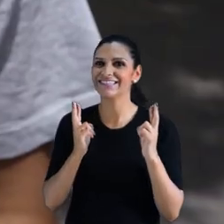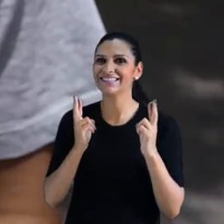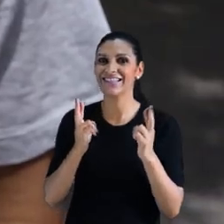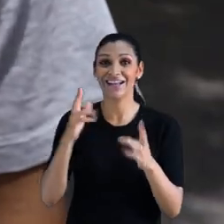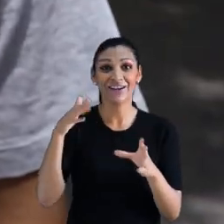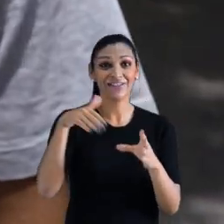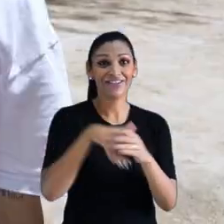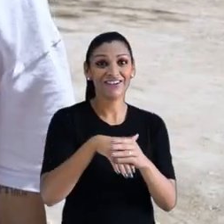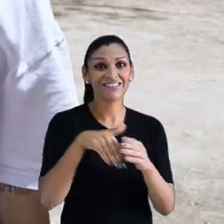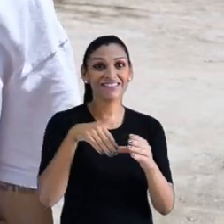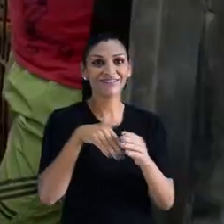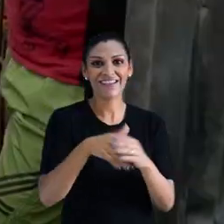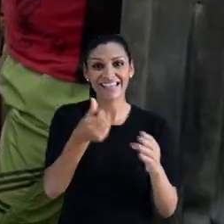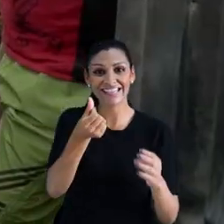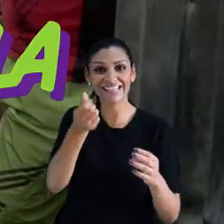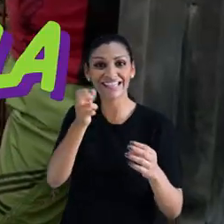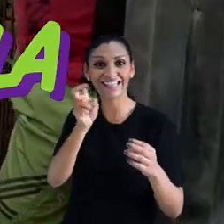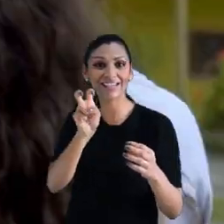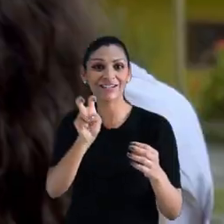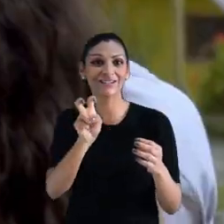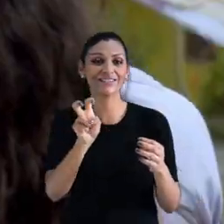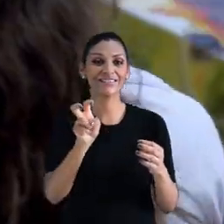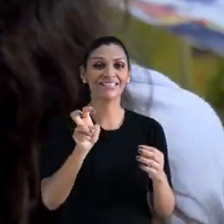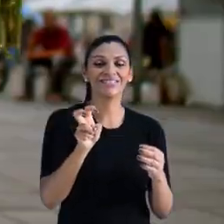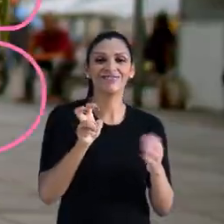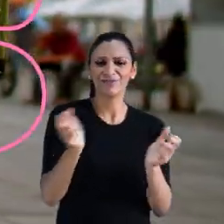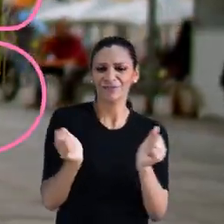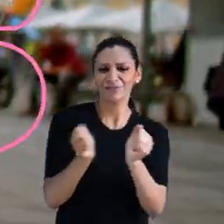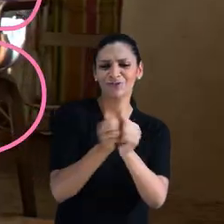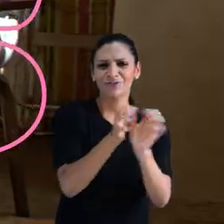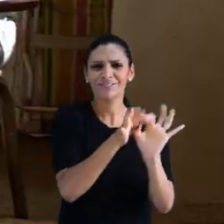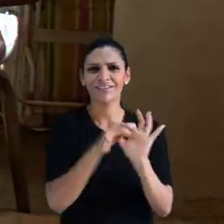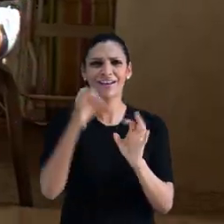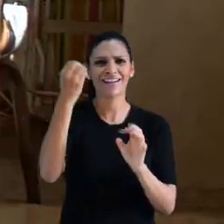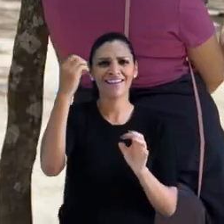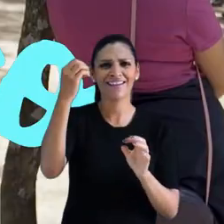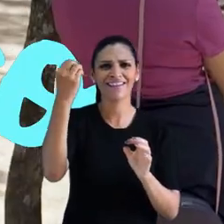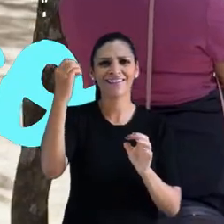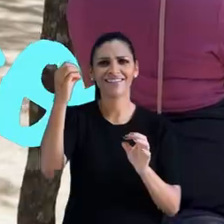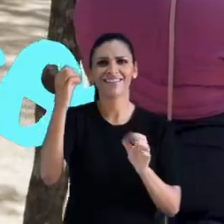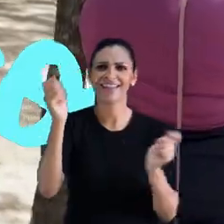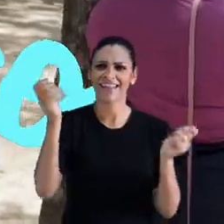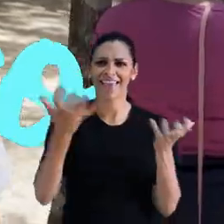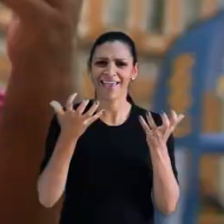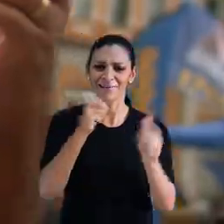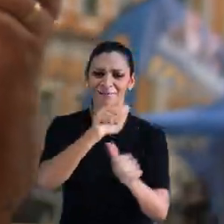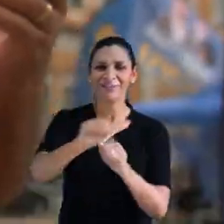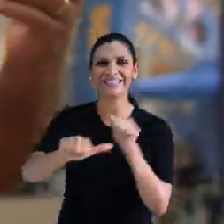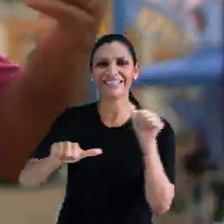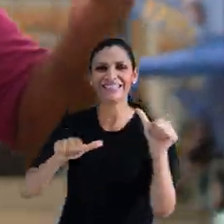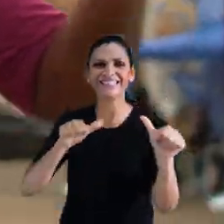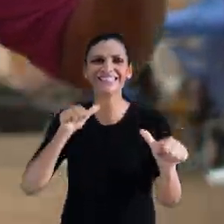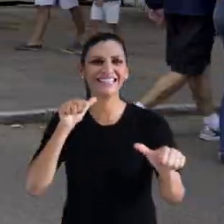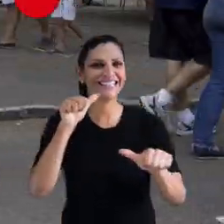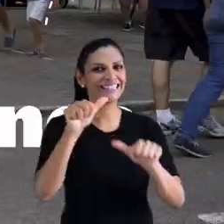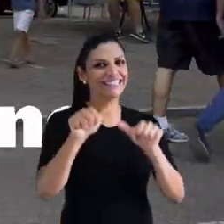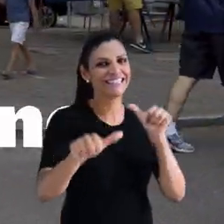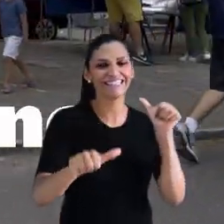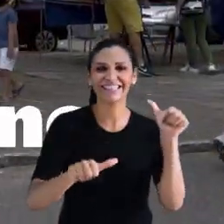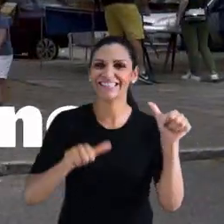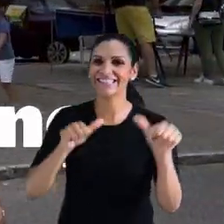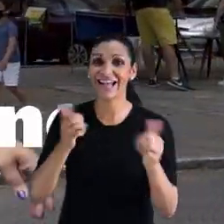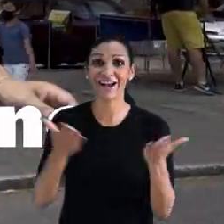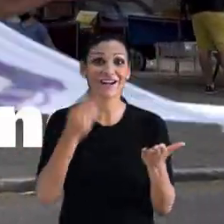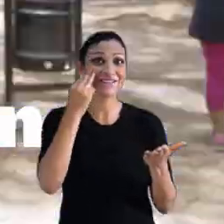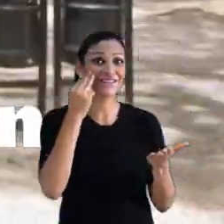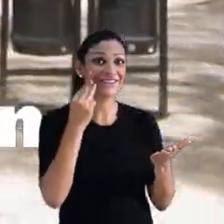Manuela, Manuela, Manuela, Manuela, Manuela, Vote meia a cinco. Vai, Manu! Tu, Porto Alegre, quer